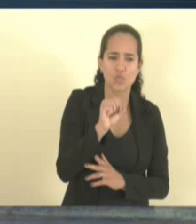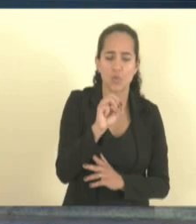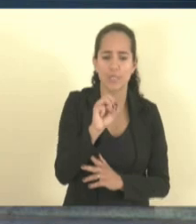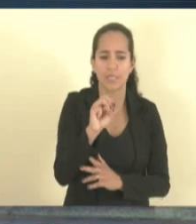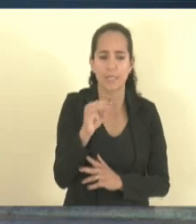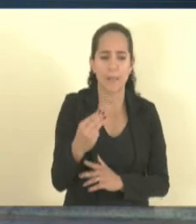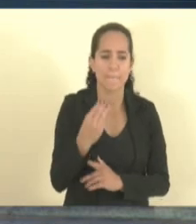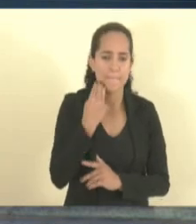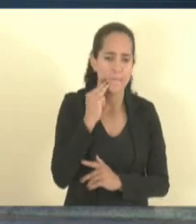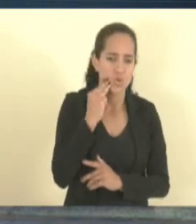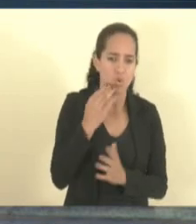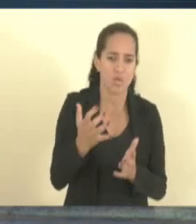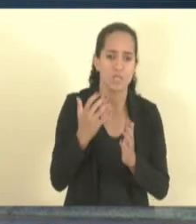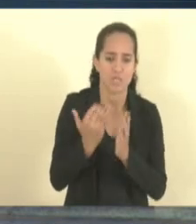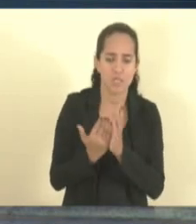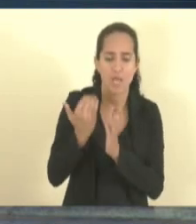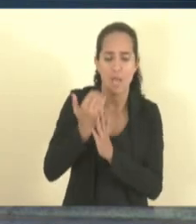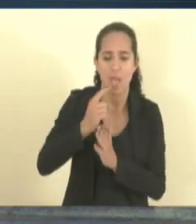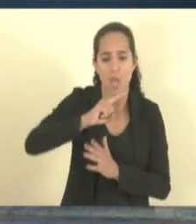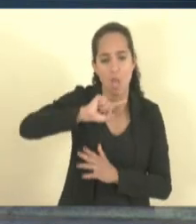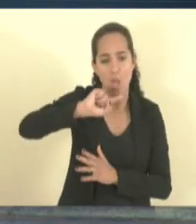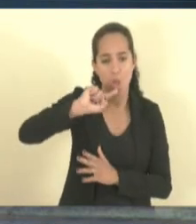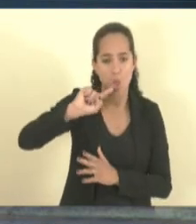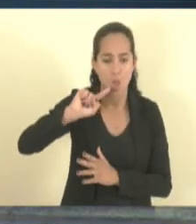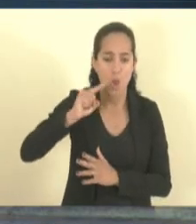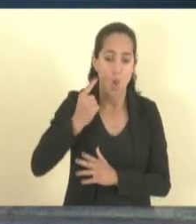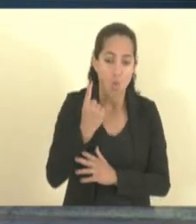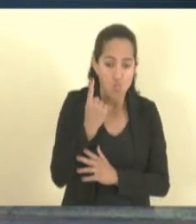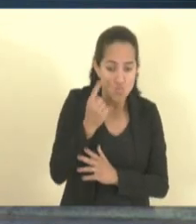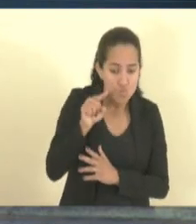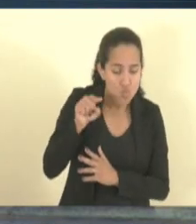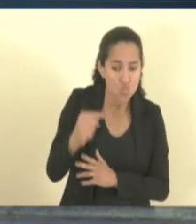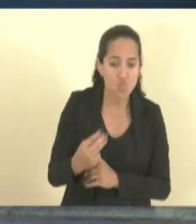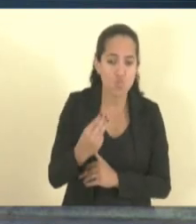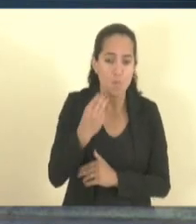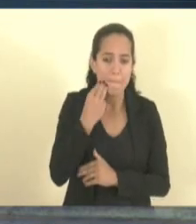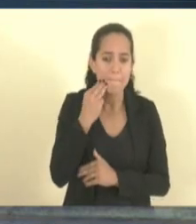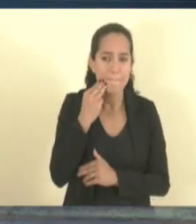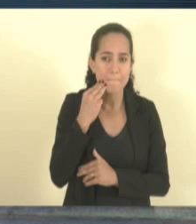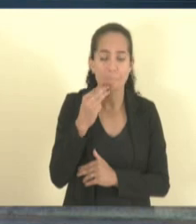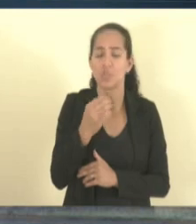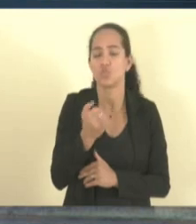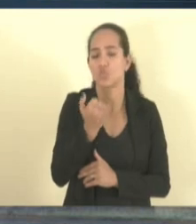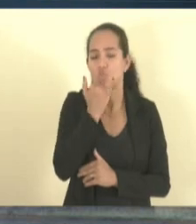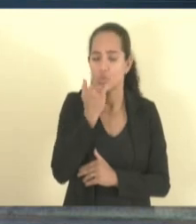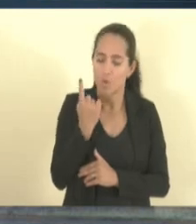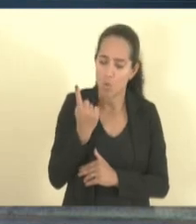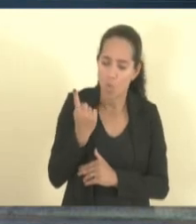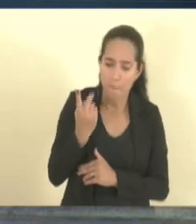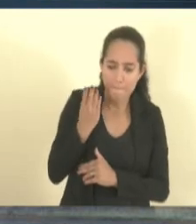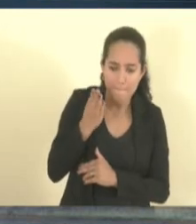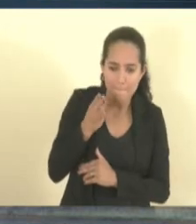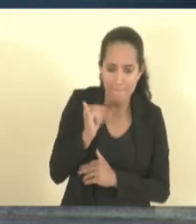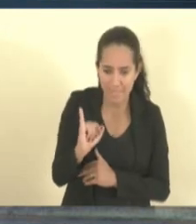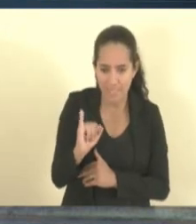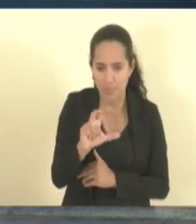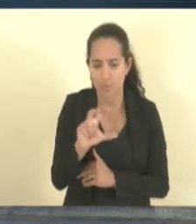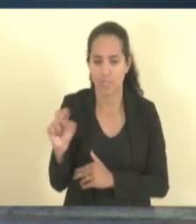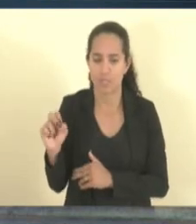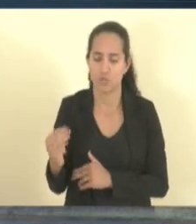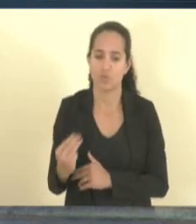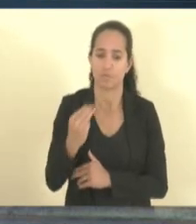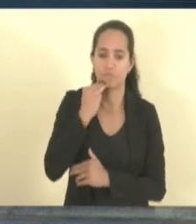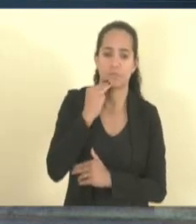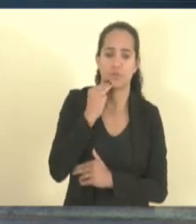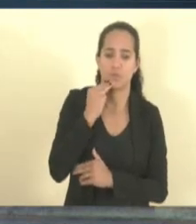Estamos pretendendo fazer 1 bilhão e meio, mas, levando em consideração que o ano passado nós tivemos uma